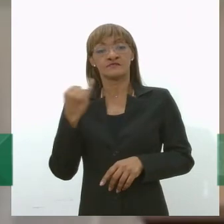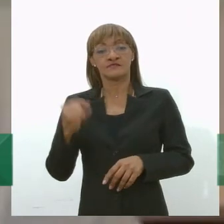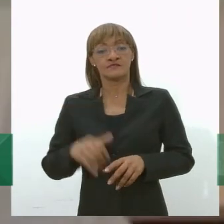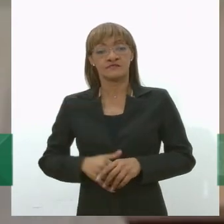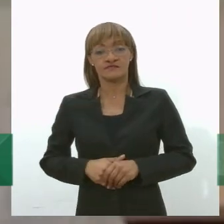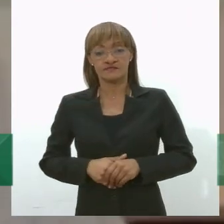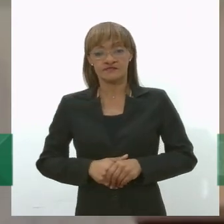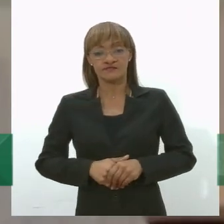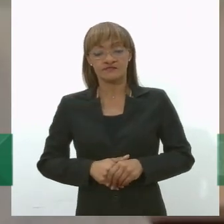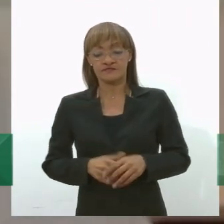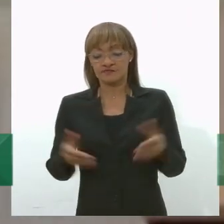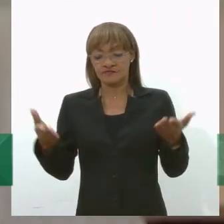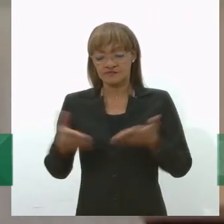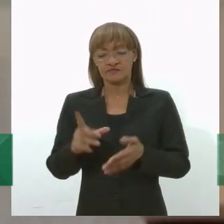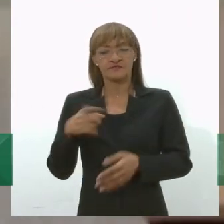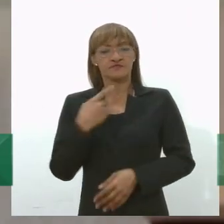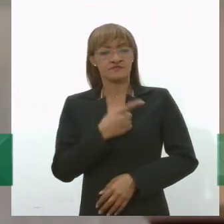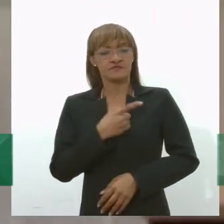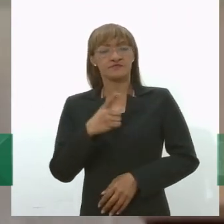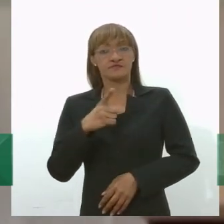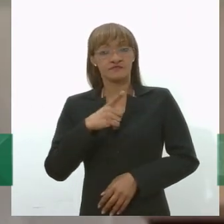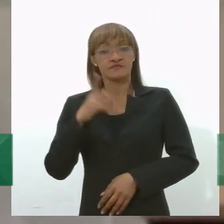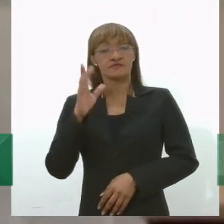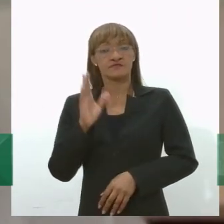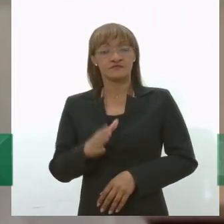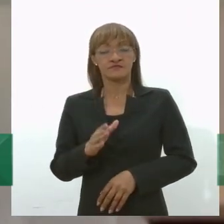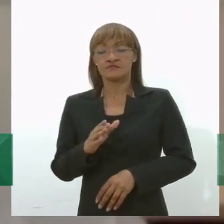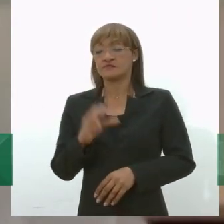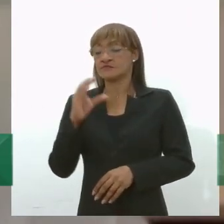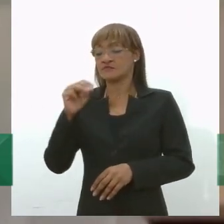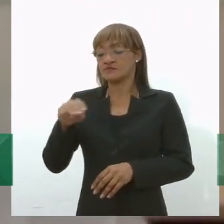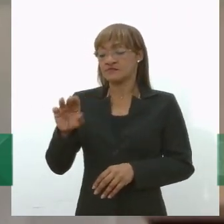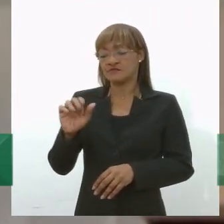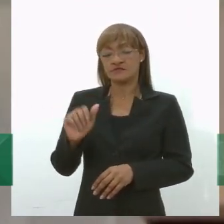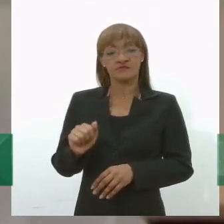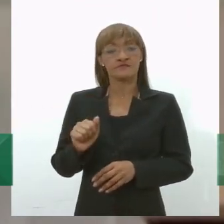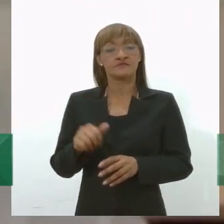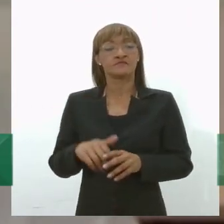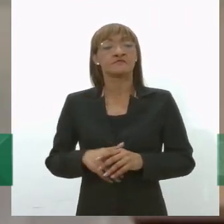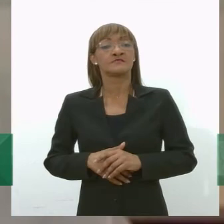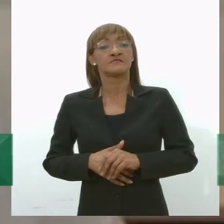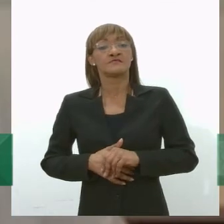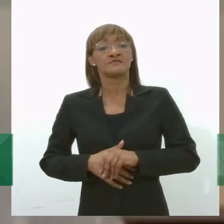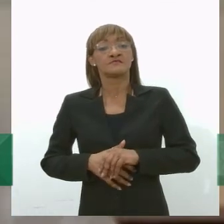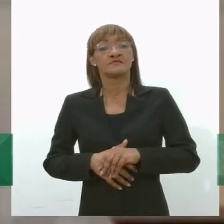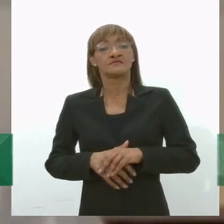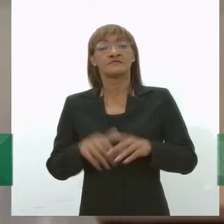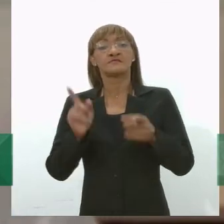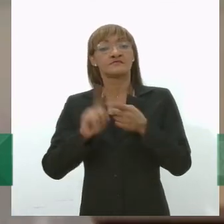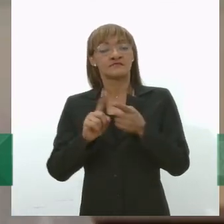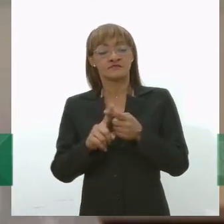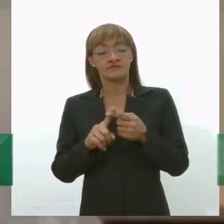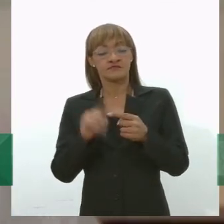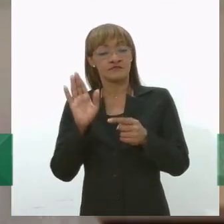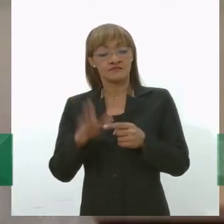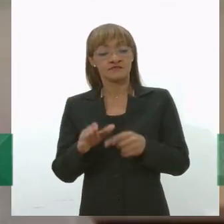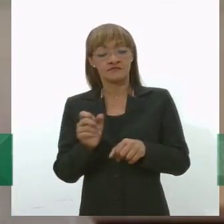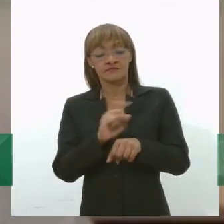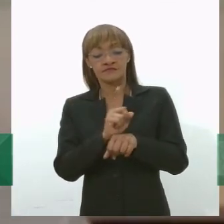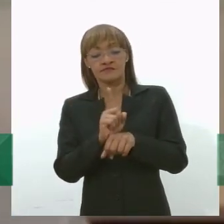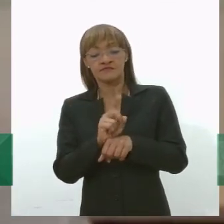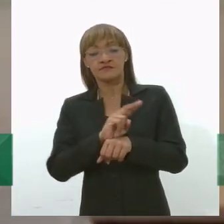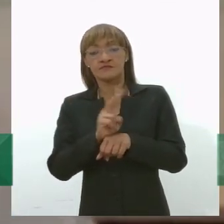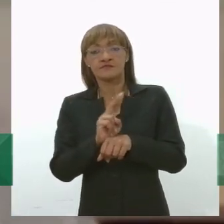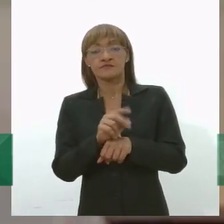a gente tem do substitutivo que vem aí da CMA que é colocar o biometano também além disso é importantíssimo que a